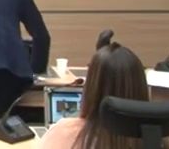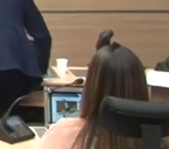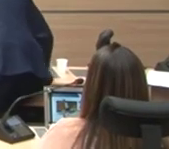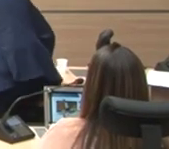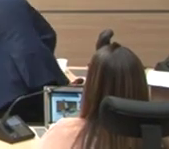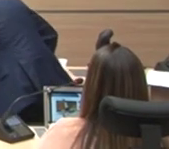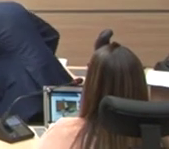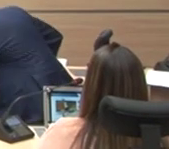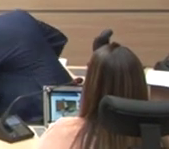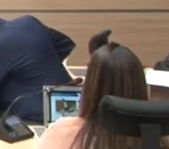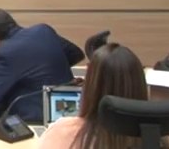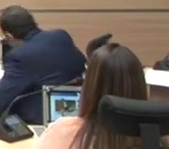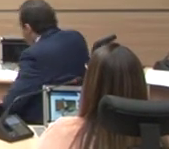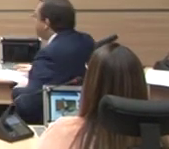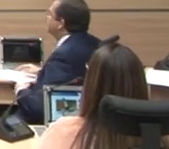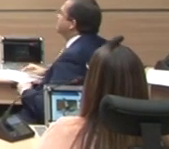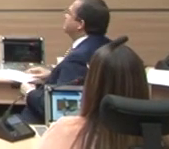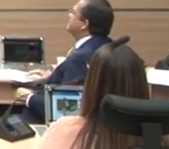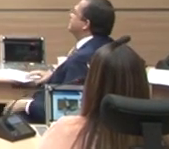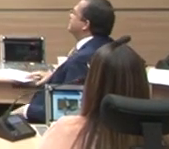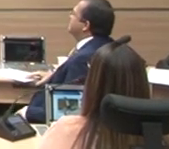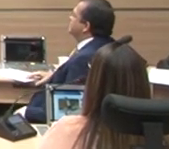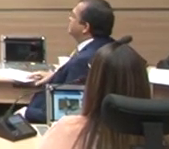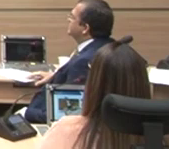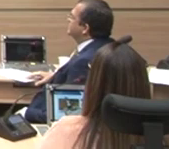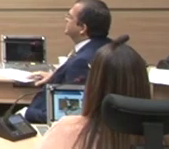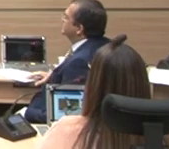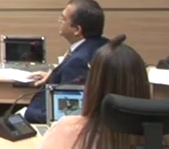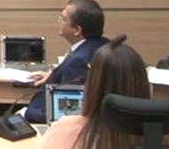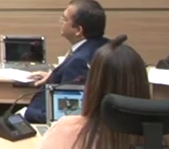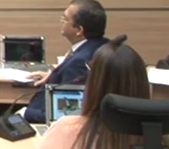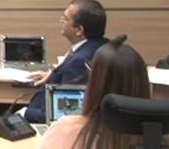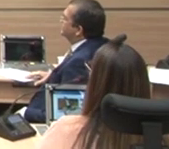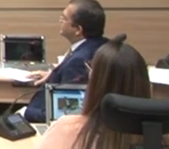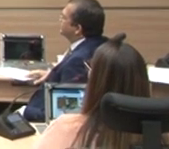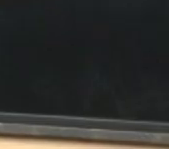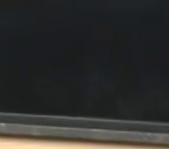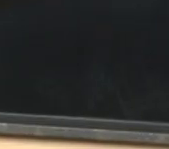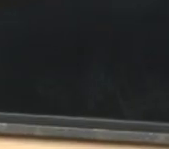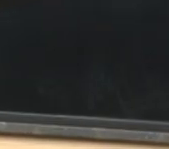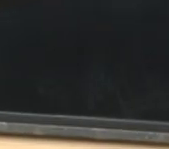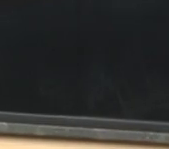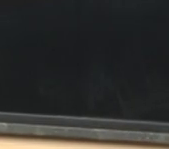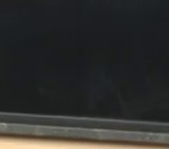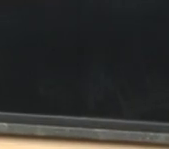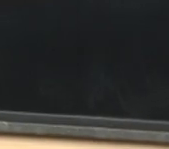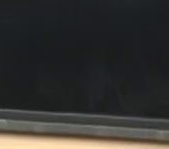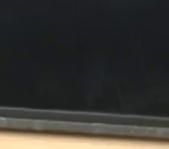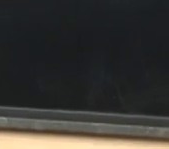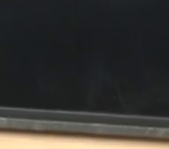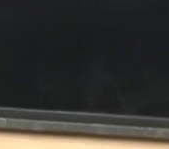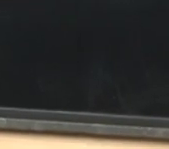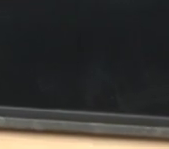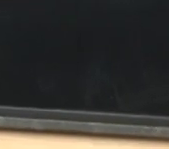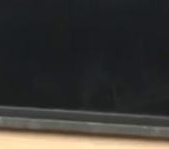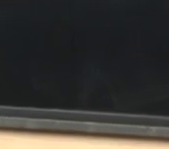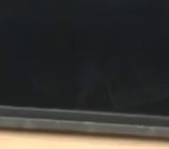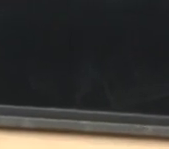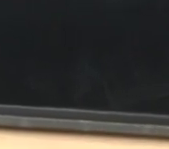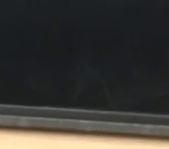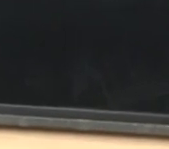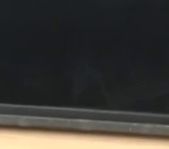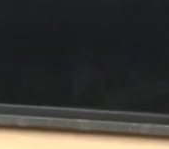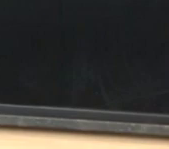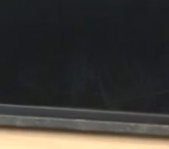tipifica o aborto a partir da 22ª semana de gestação como crime de homicídio foi criticado pela vereadora Liana Cirne